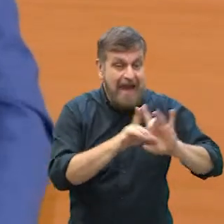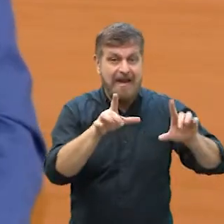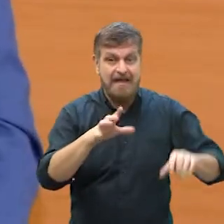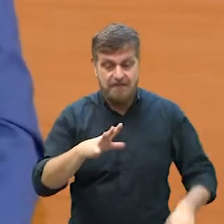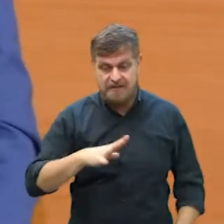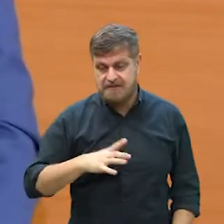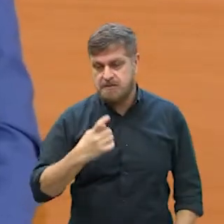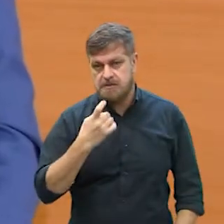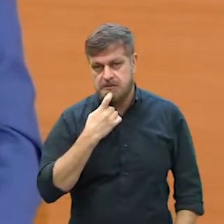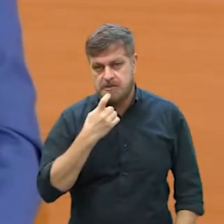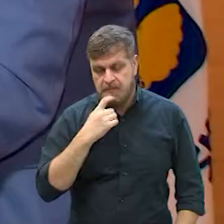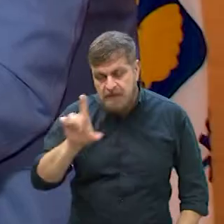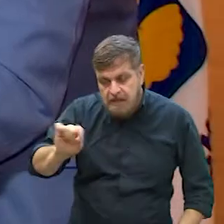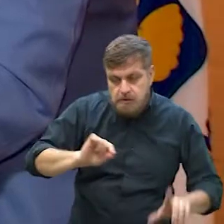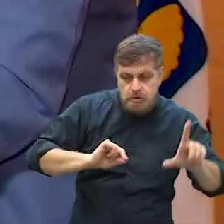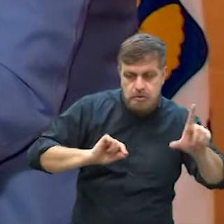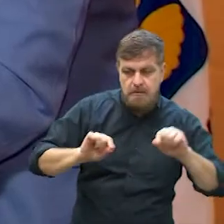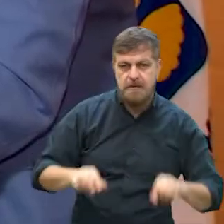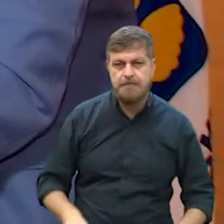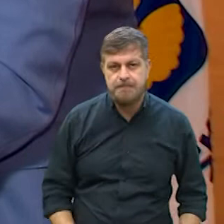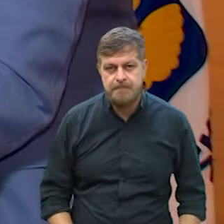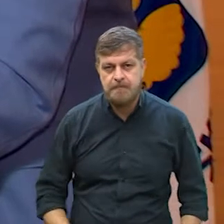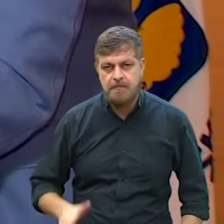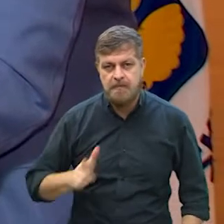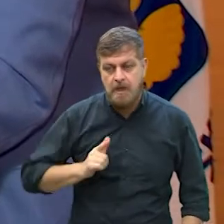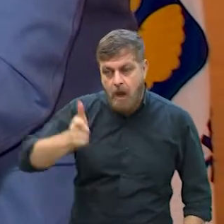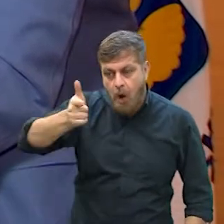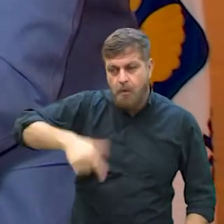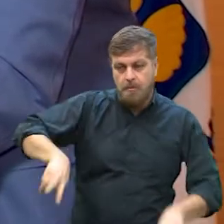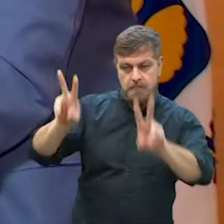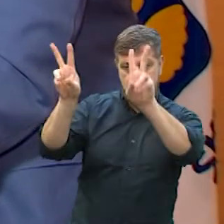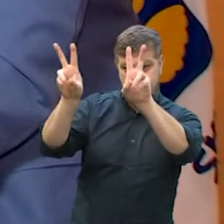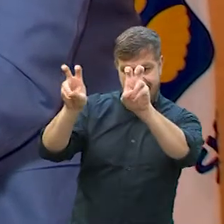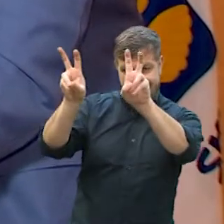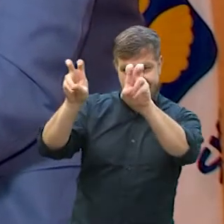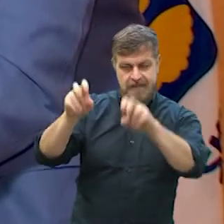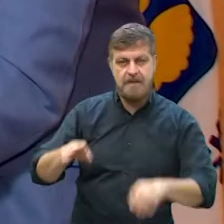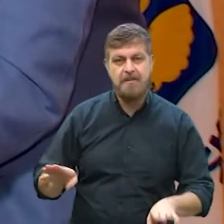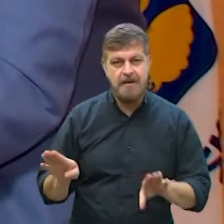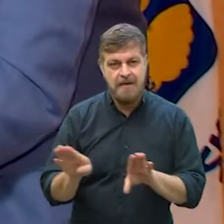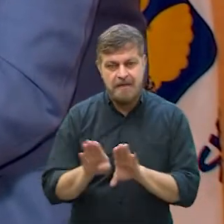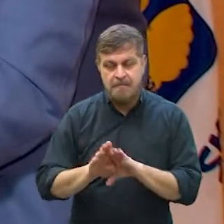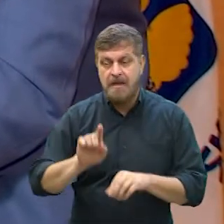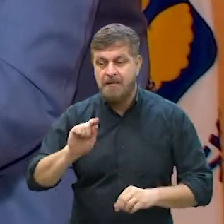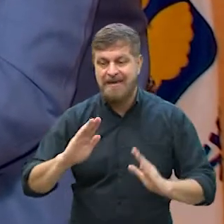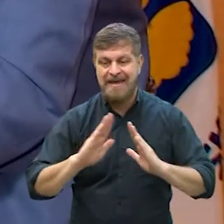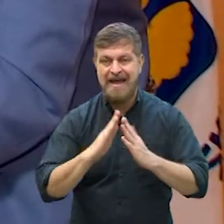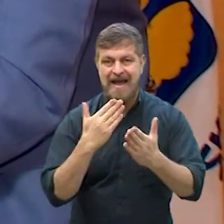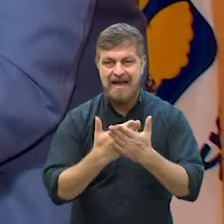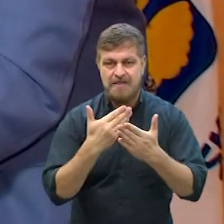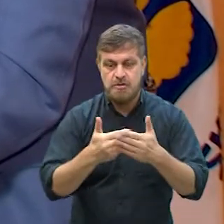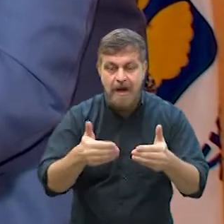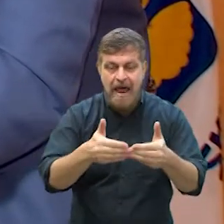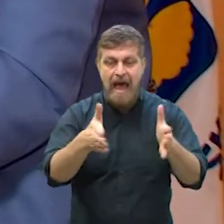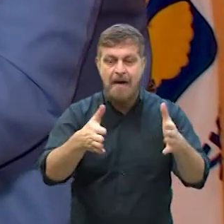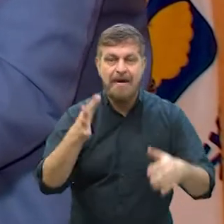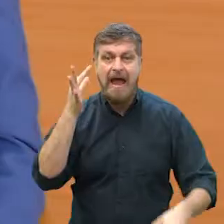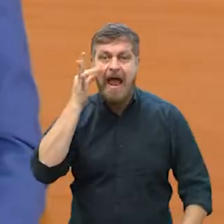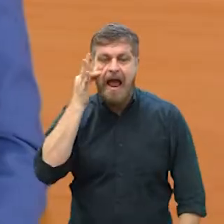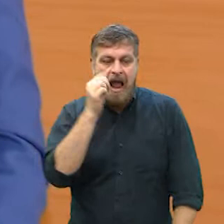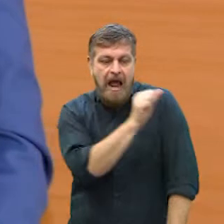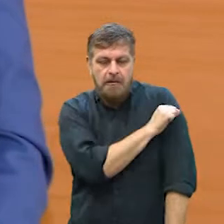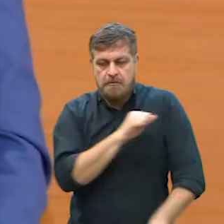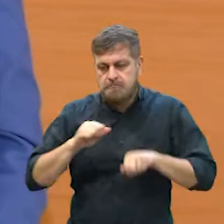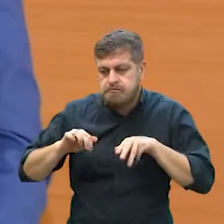poder tratar aqui na cidade de Campinas, é só isso. E além desse tema, um outro que tem sido bastante discutido aqui é a volta às aulas. É,